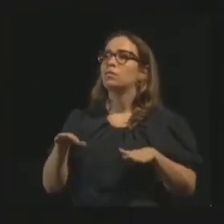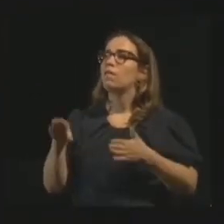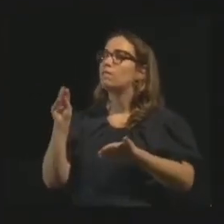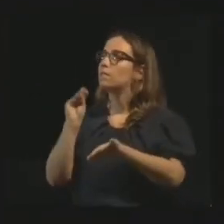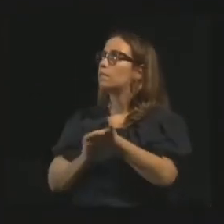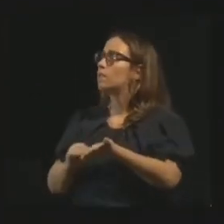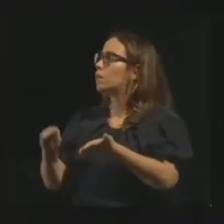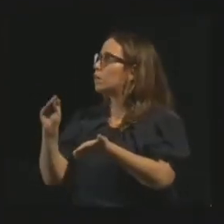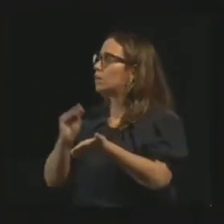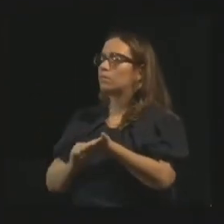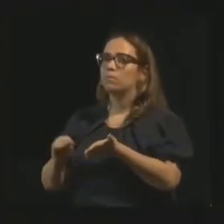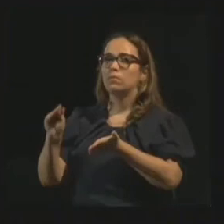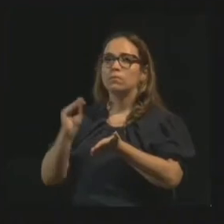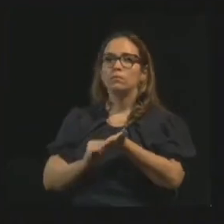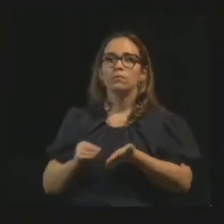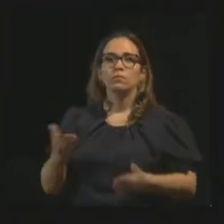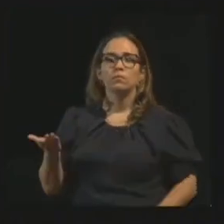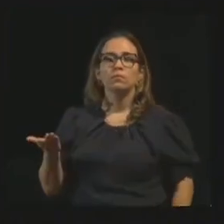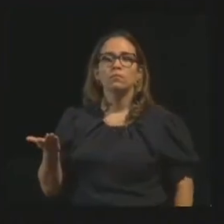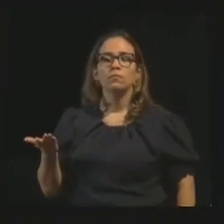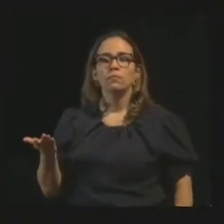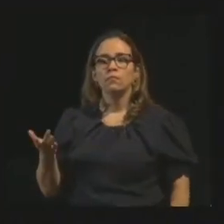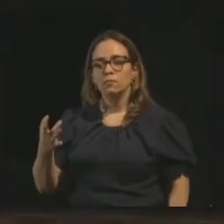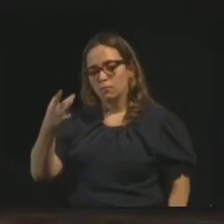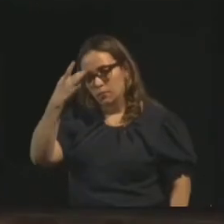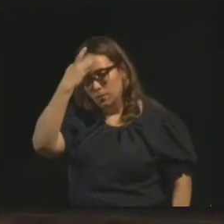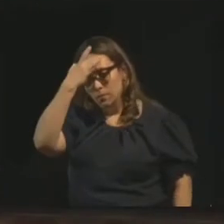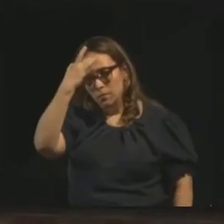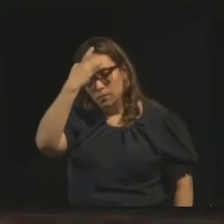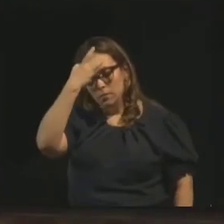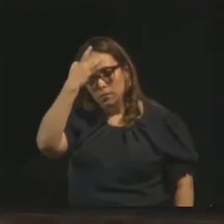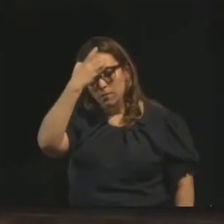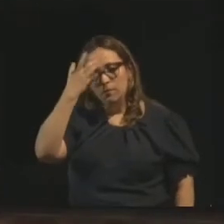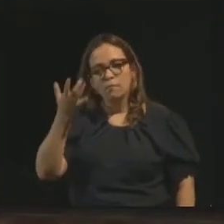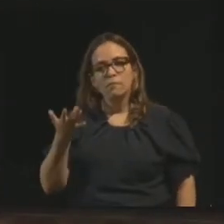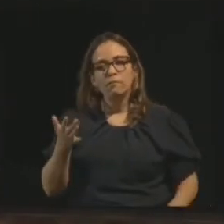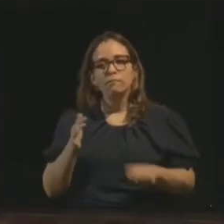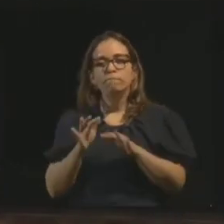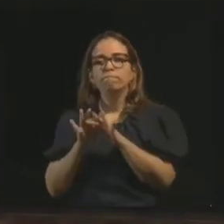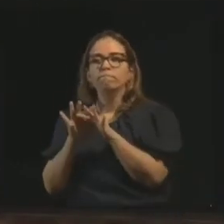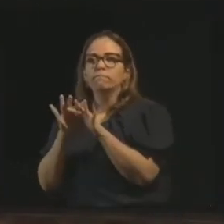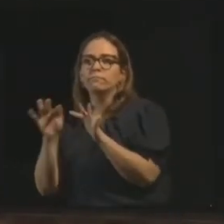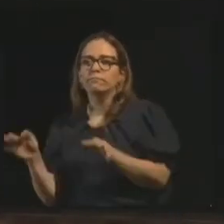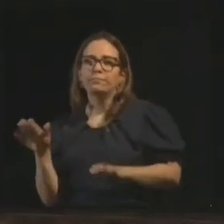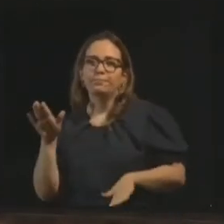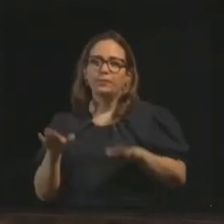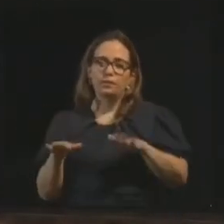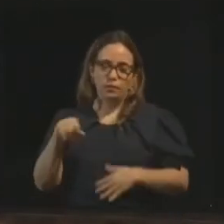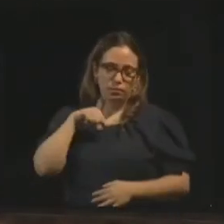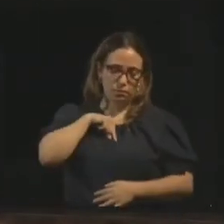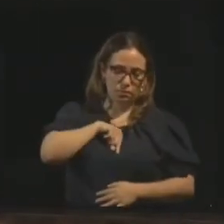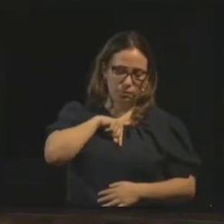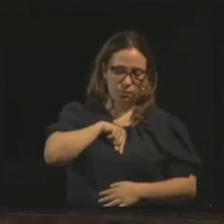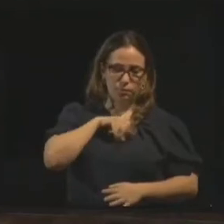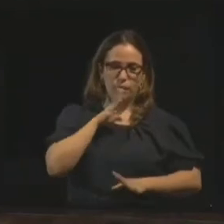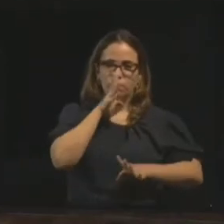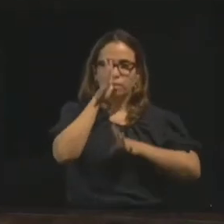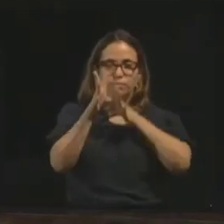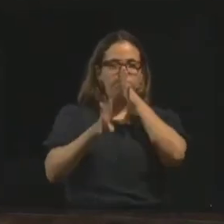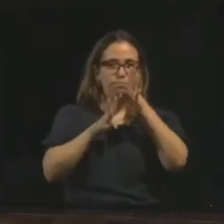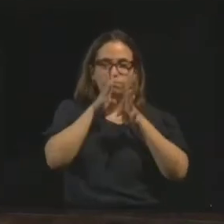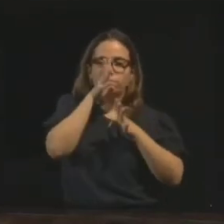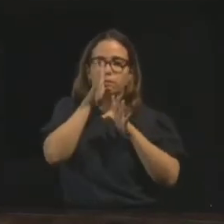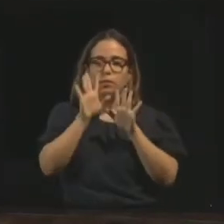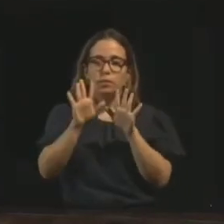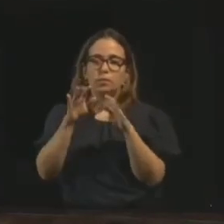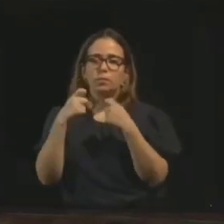inspiração, a faculdade é muito simples, no começo tem muita coisa da gente, pouca coisa do espírito, mas se a